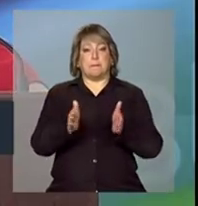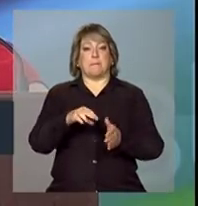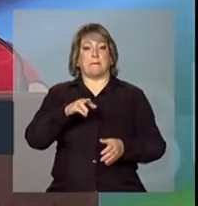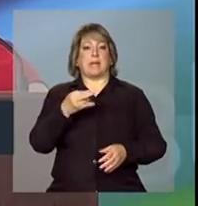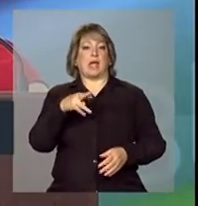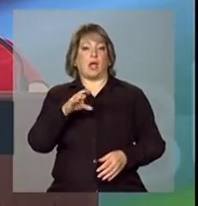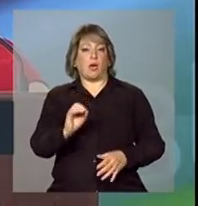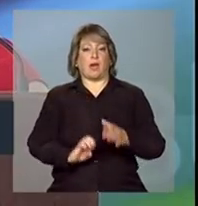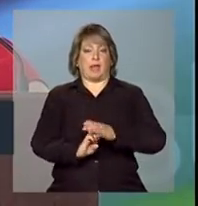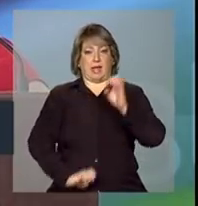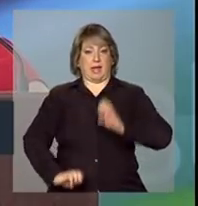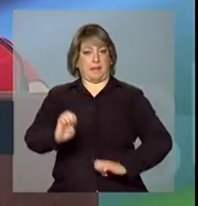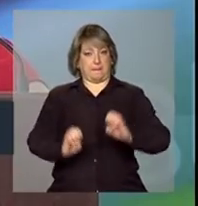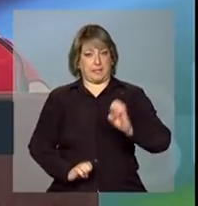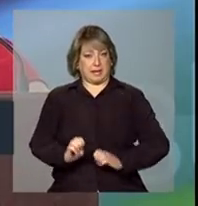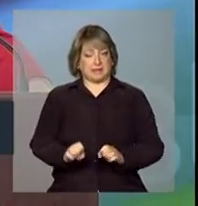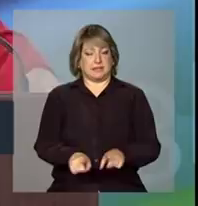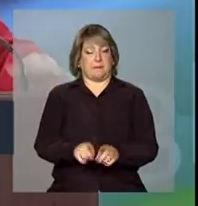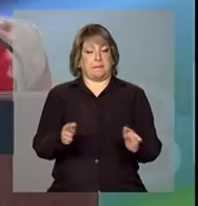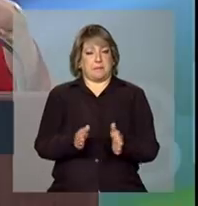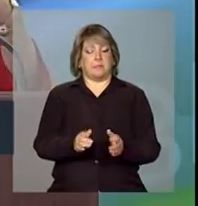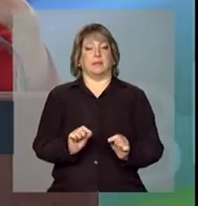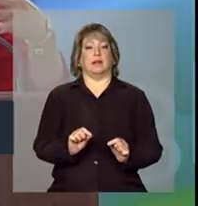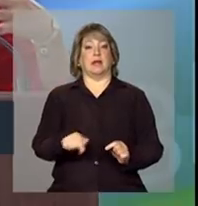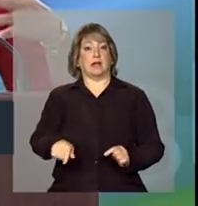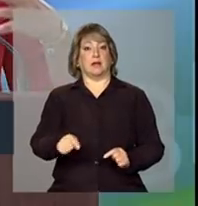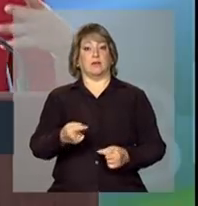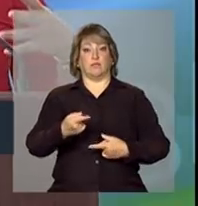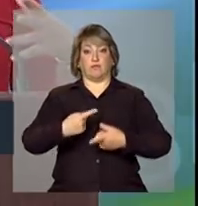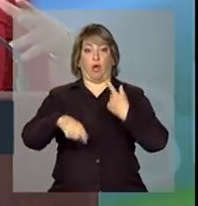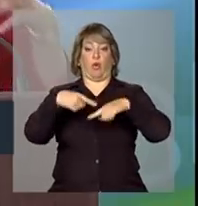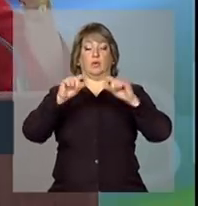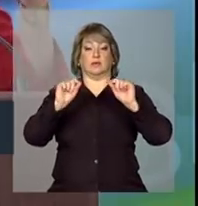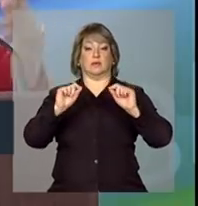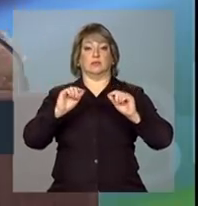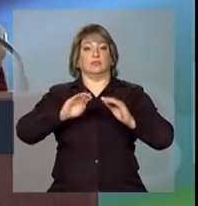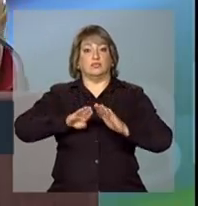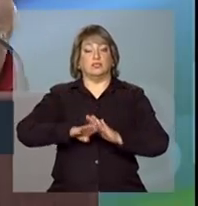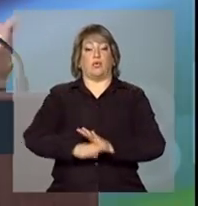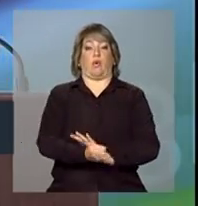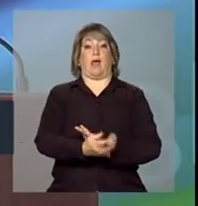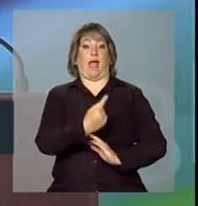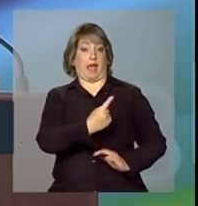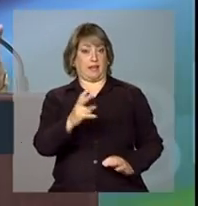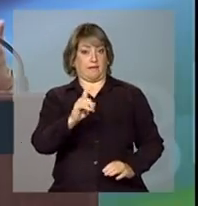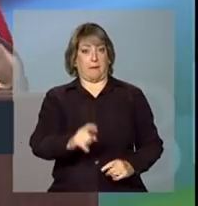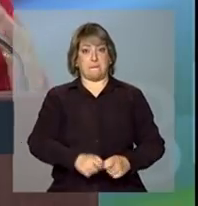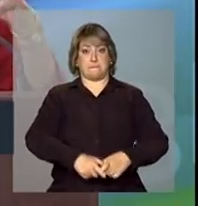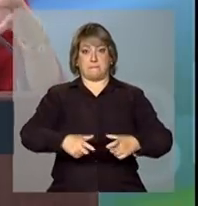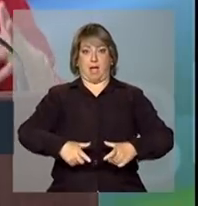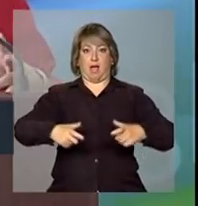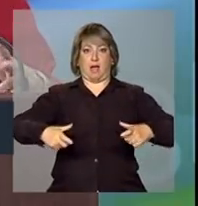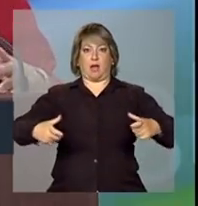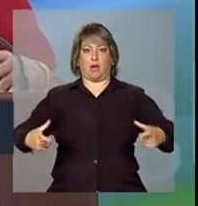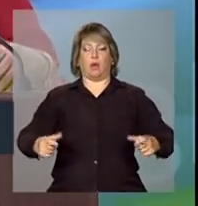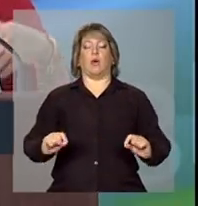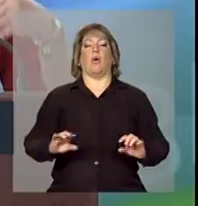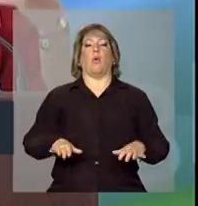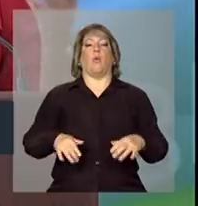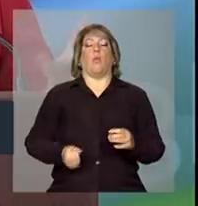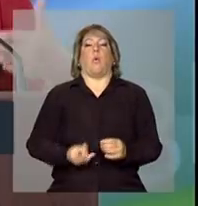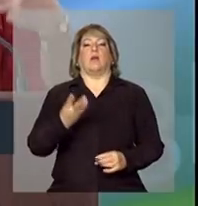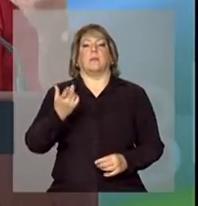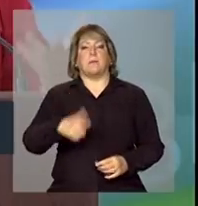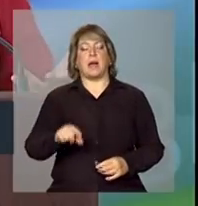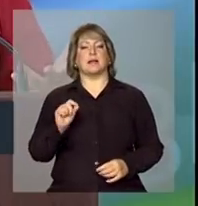empresas, ela evolui, ou seja, ela se torna cada vez maior quanto mais